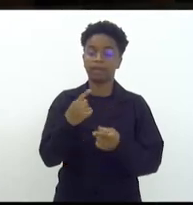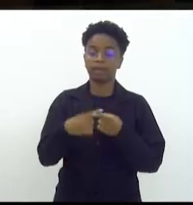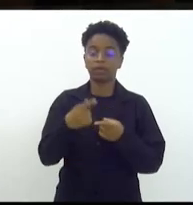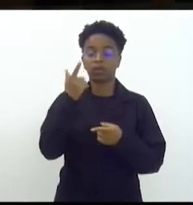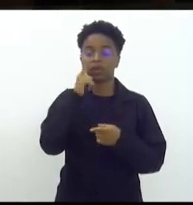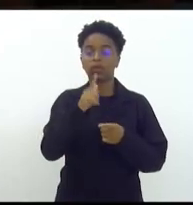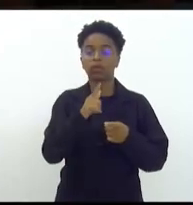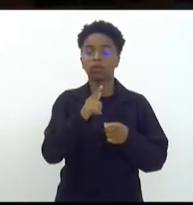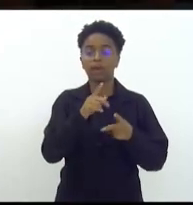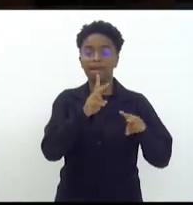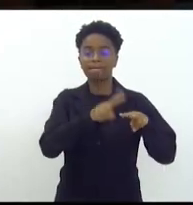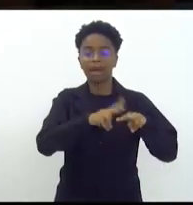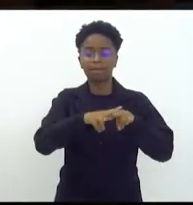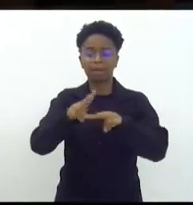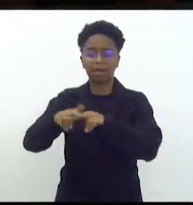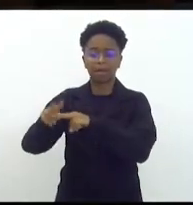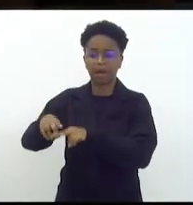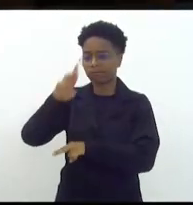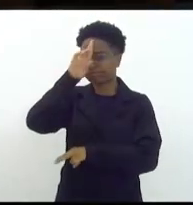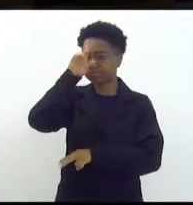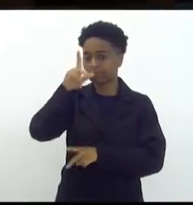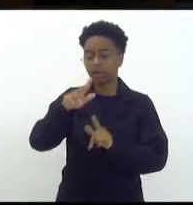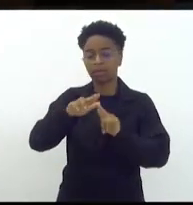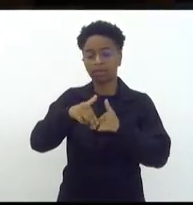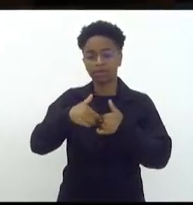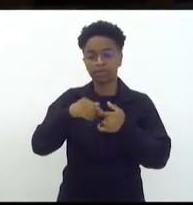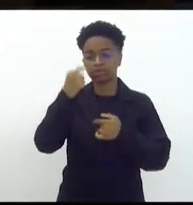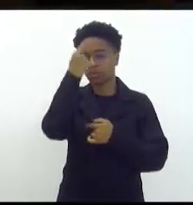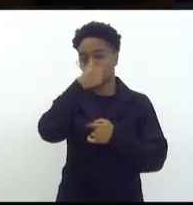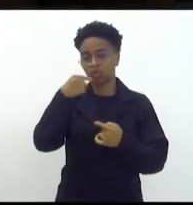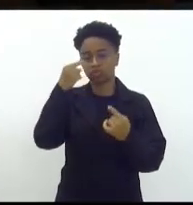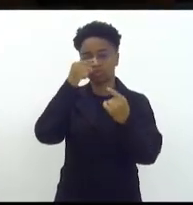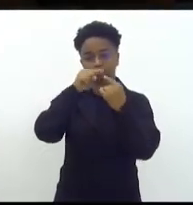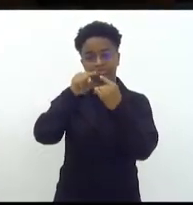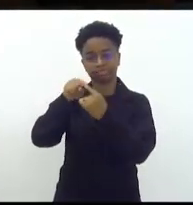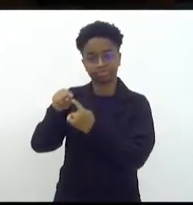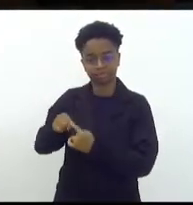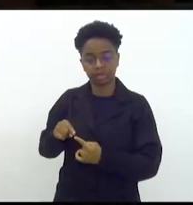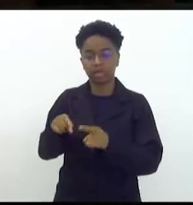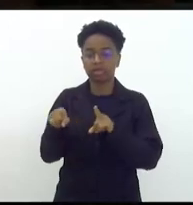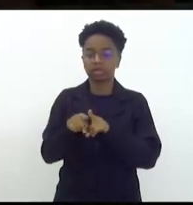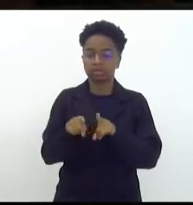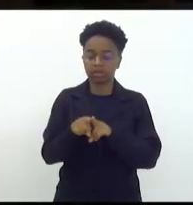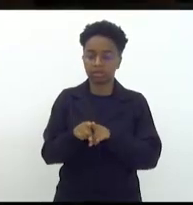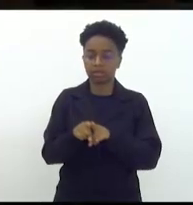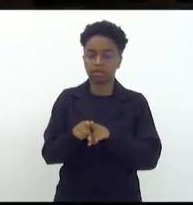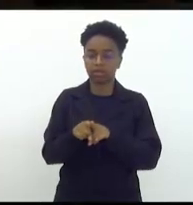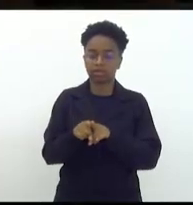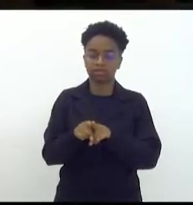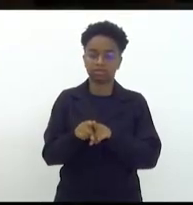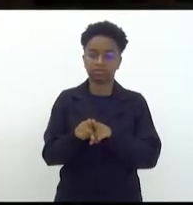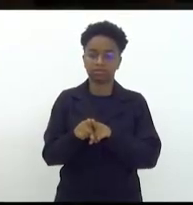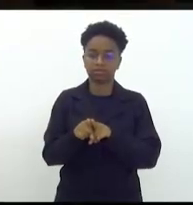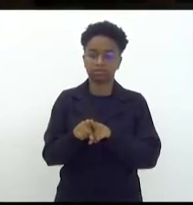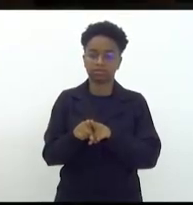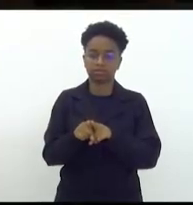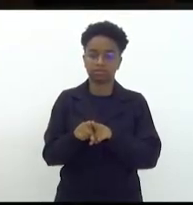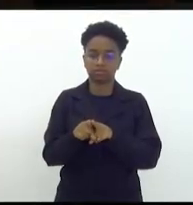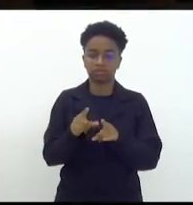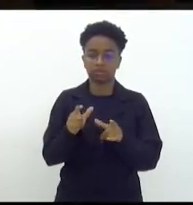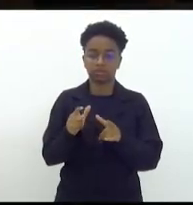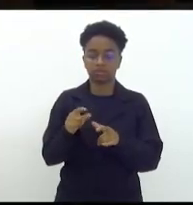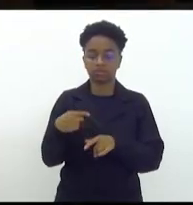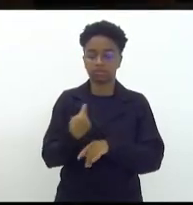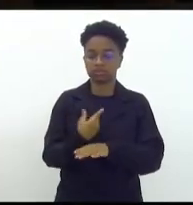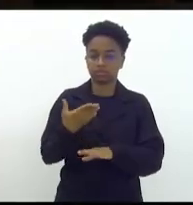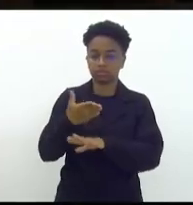equivocada pessoas pelo reconhecimento fotográfico e também iremos a Cadepol que é a